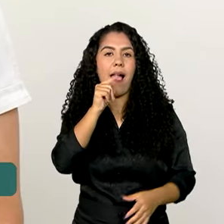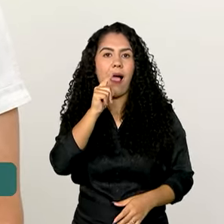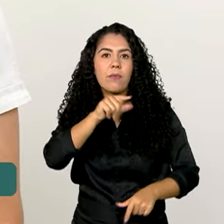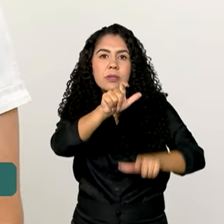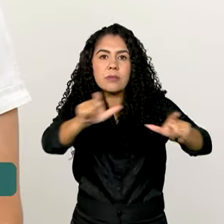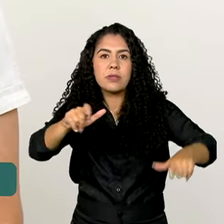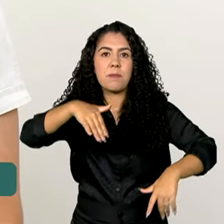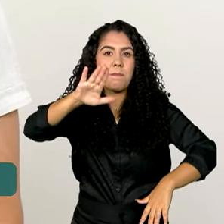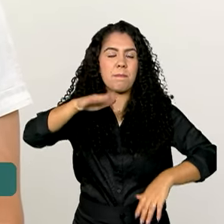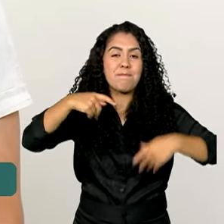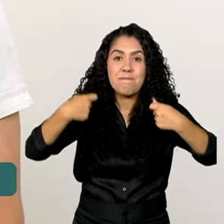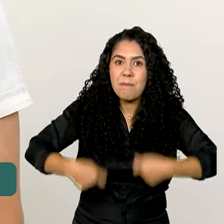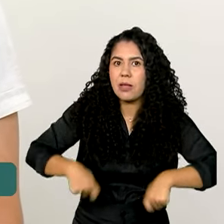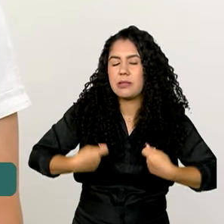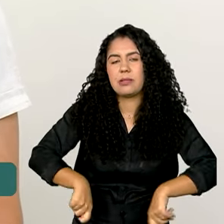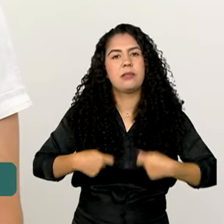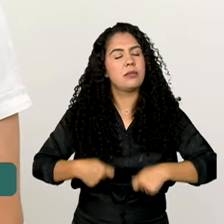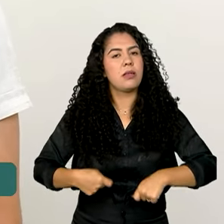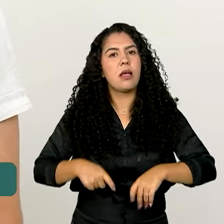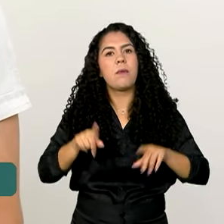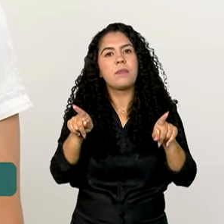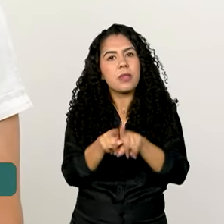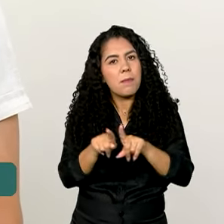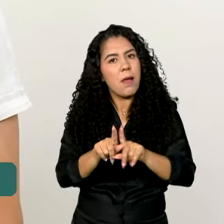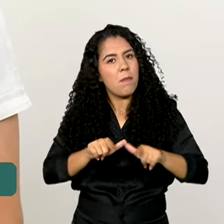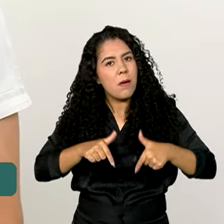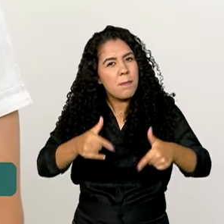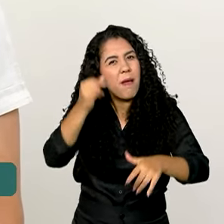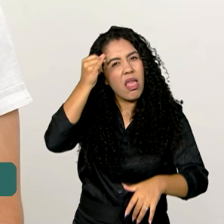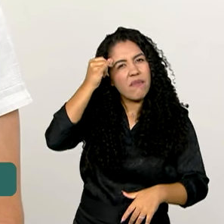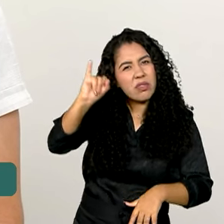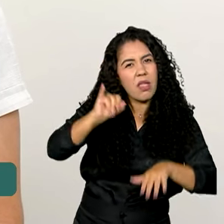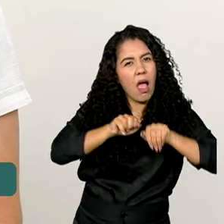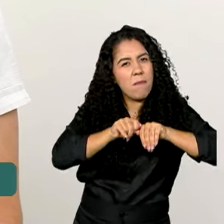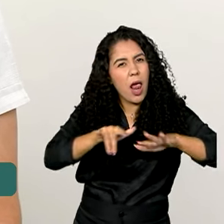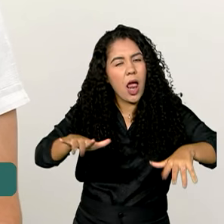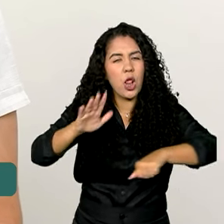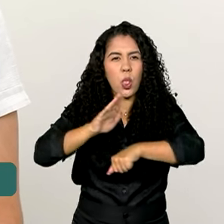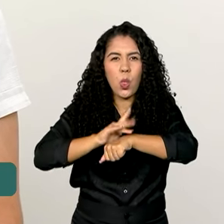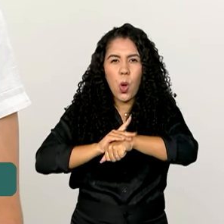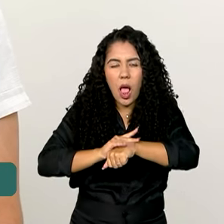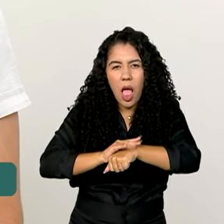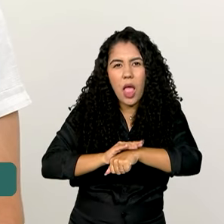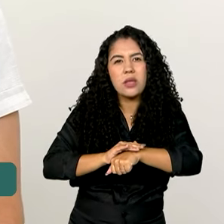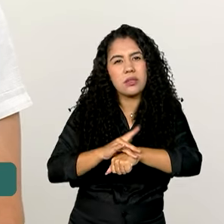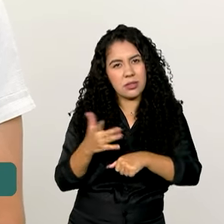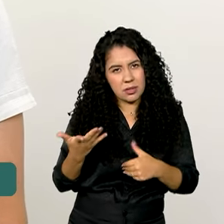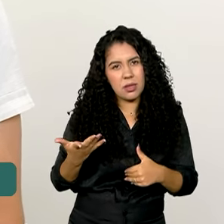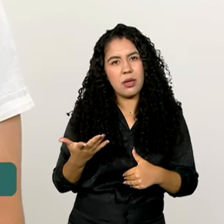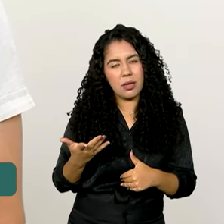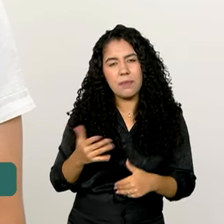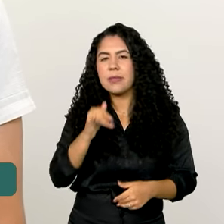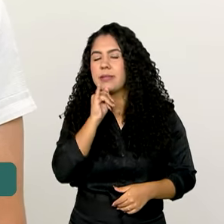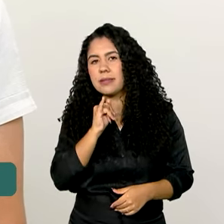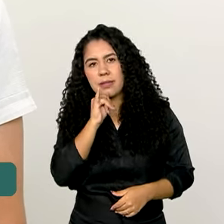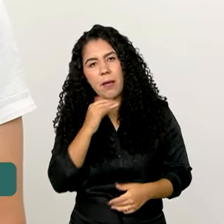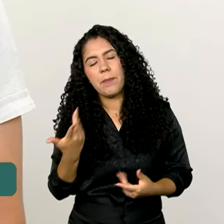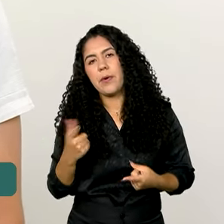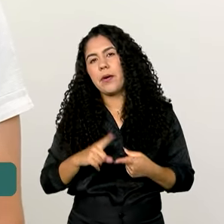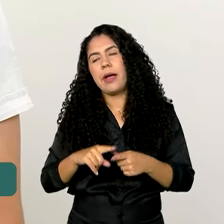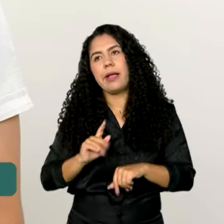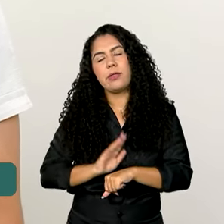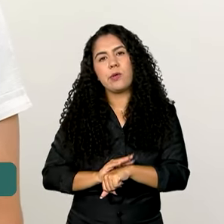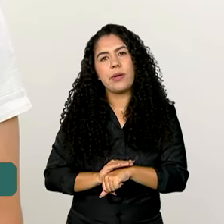objetivo é trabalhar com a prevenção de doenças de veiculação hídrica, tais como as doenças